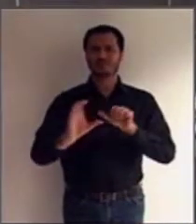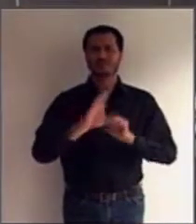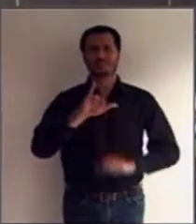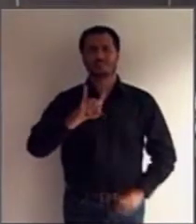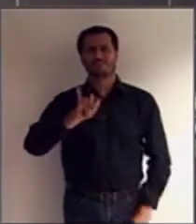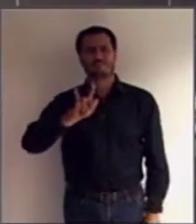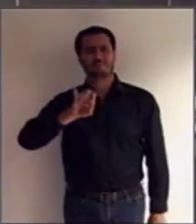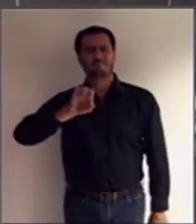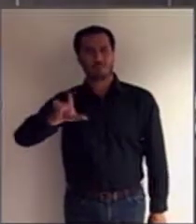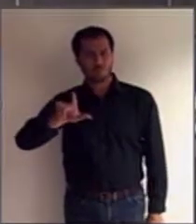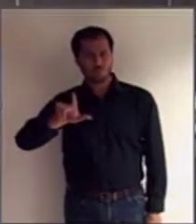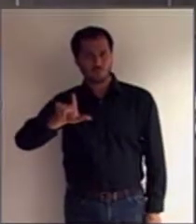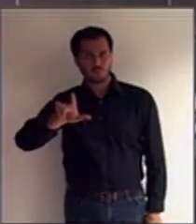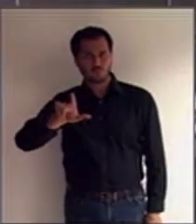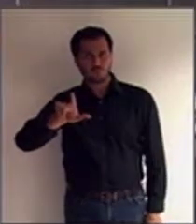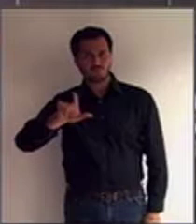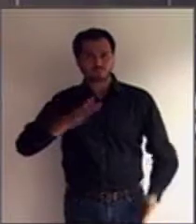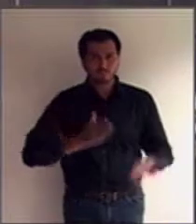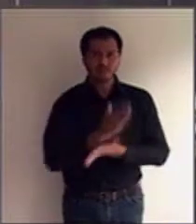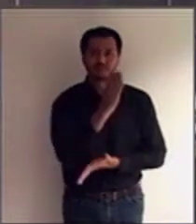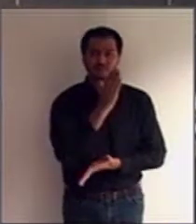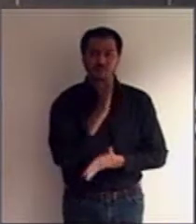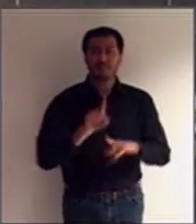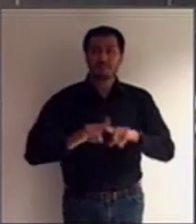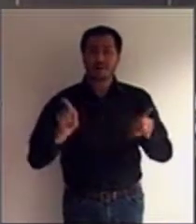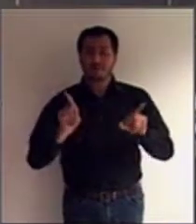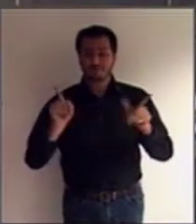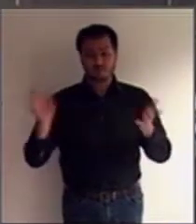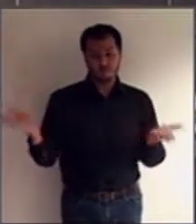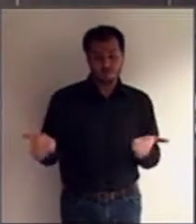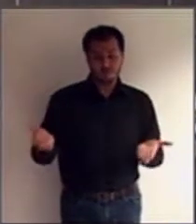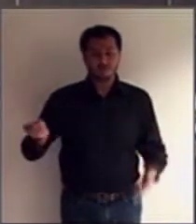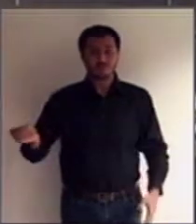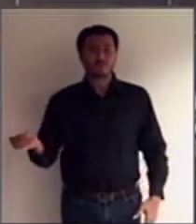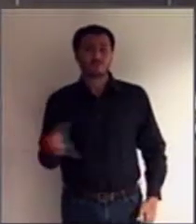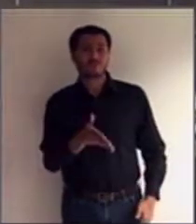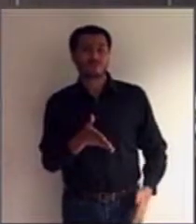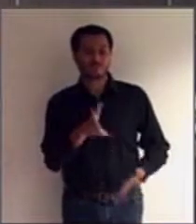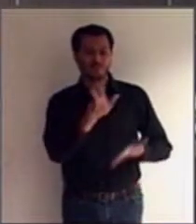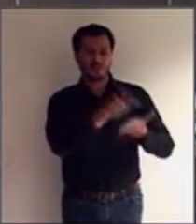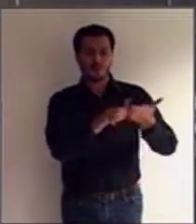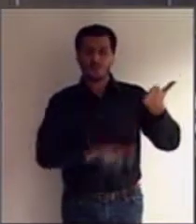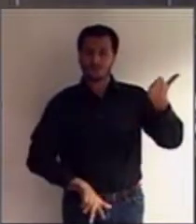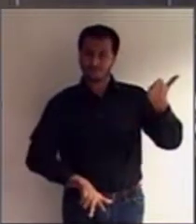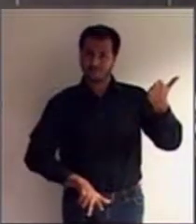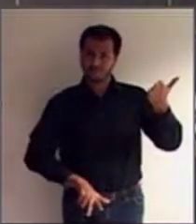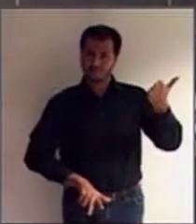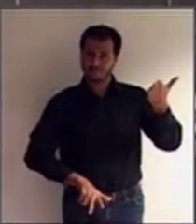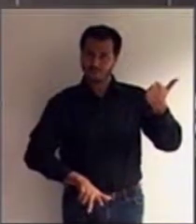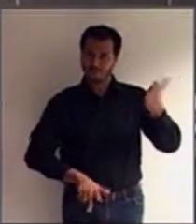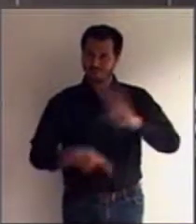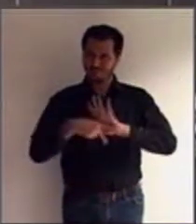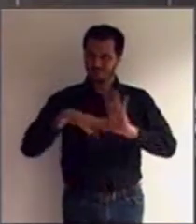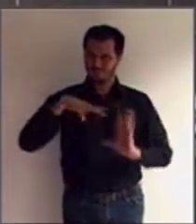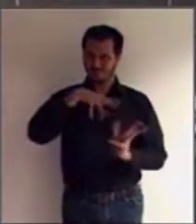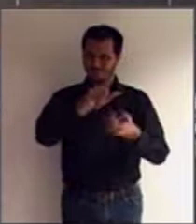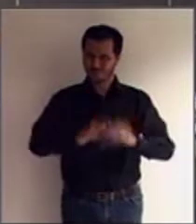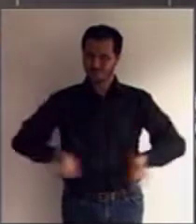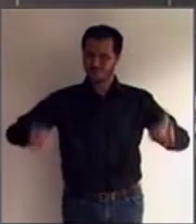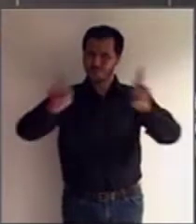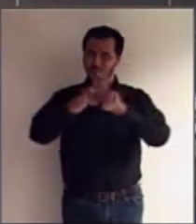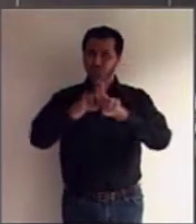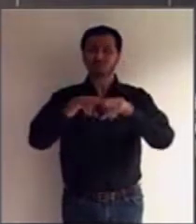Mas, com a nova Convenção da ONU sobre os direitos das pessoas com deficiência, essa possibilidade